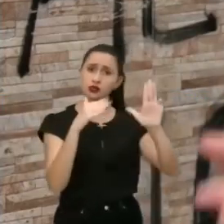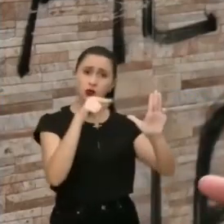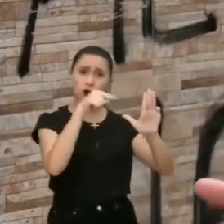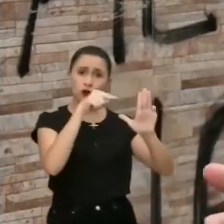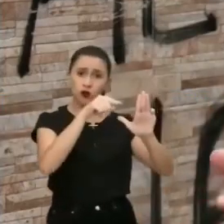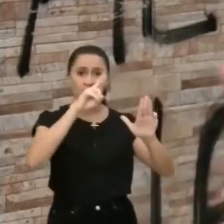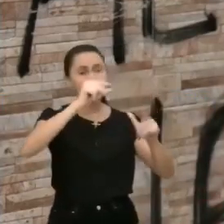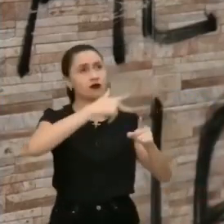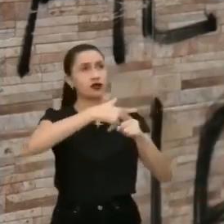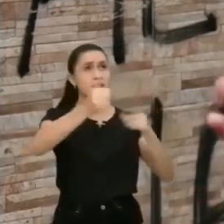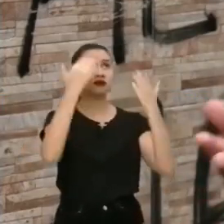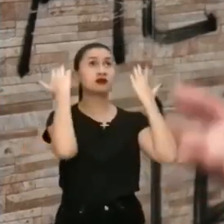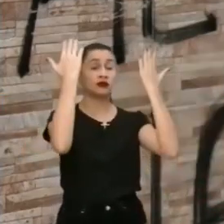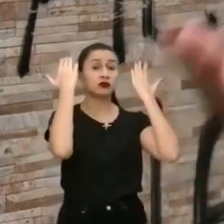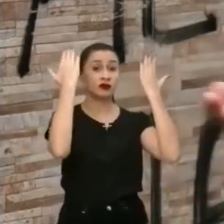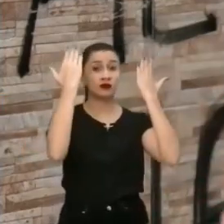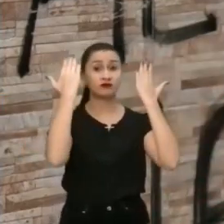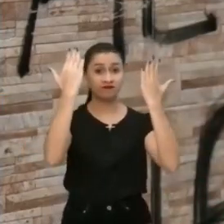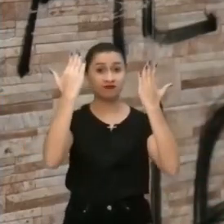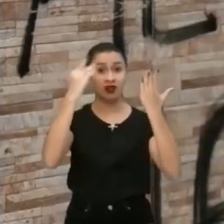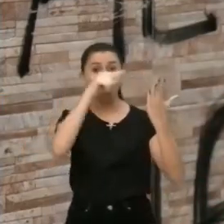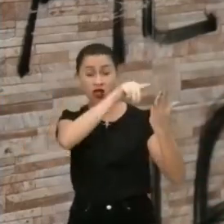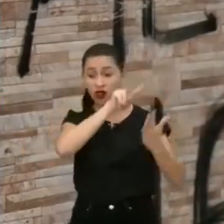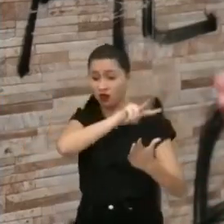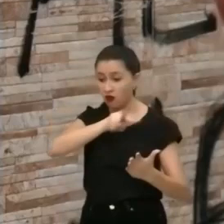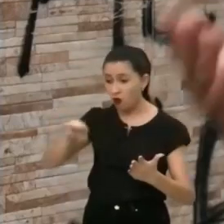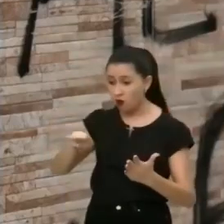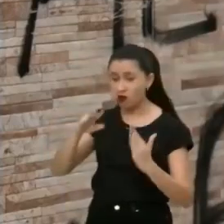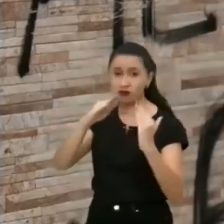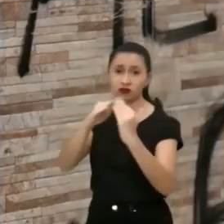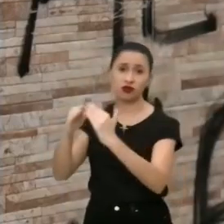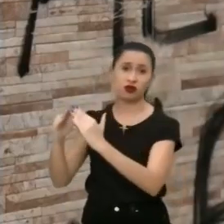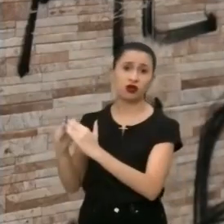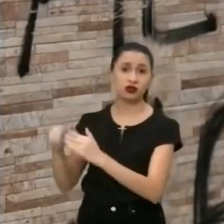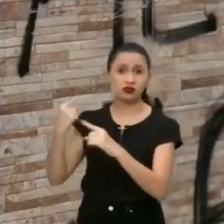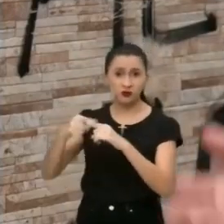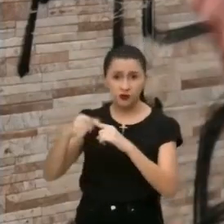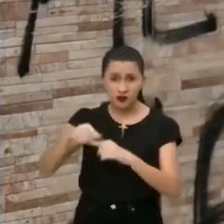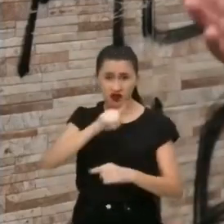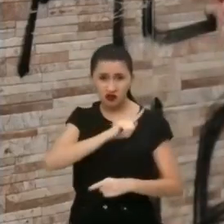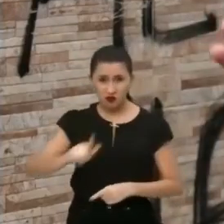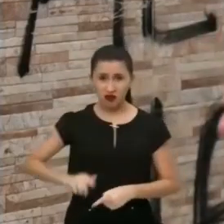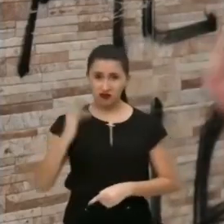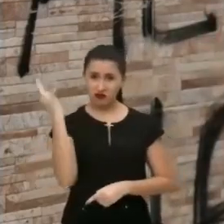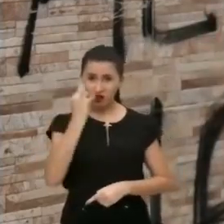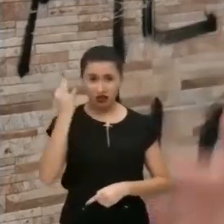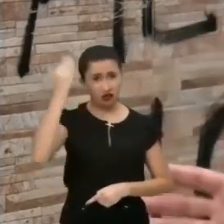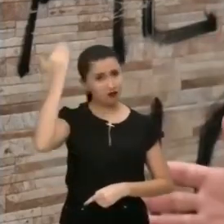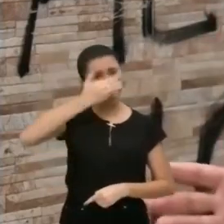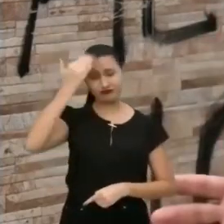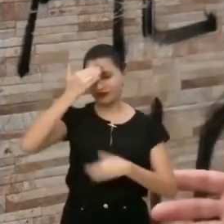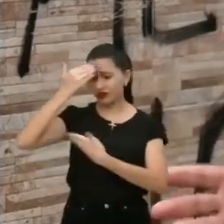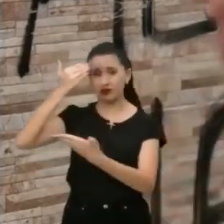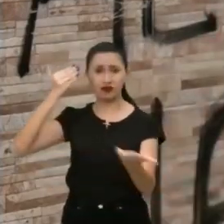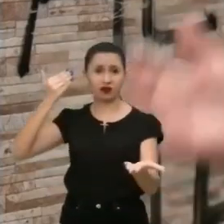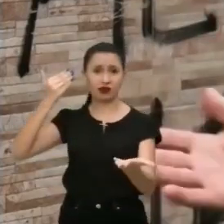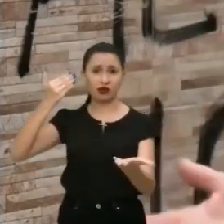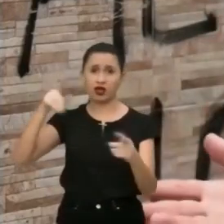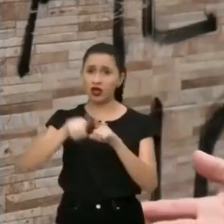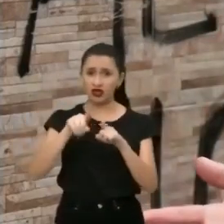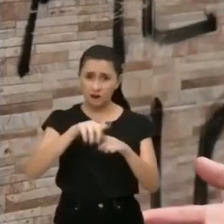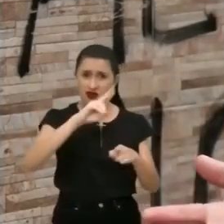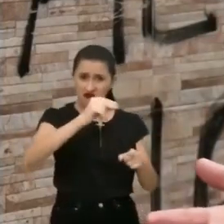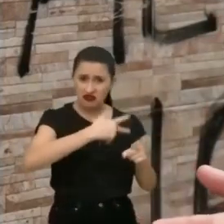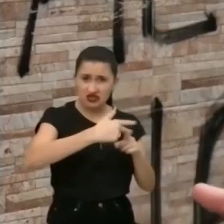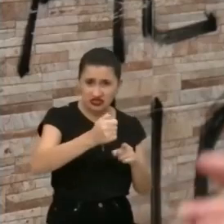O Lula, quando ele ganhar, se Deus quiser, ele olhe pra gente. porque esse governo federal eu sei que não olha e não